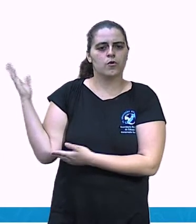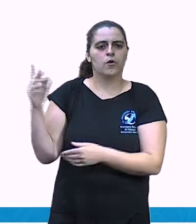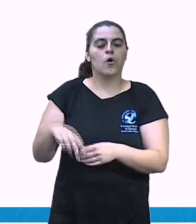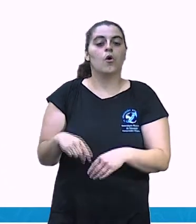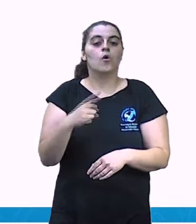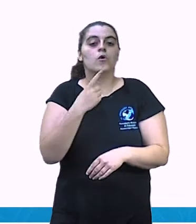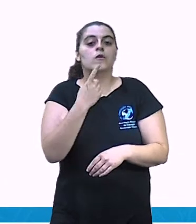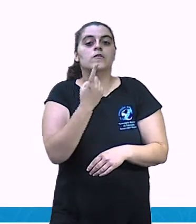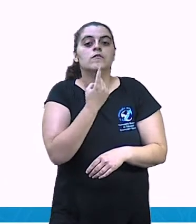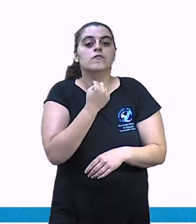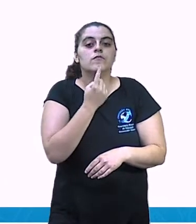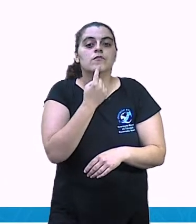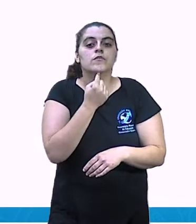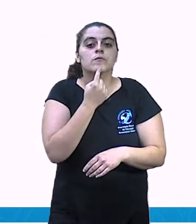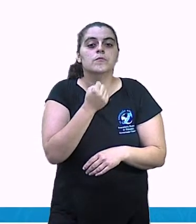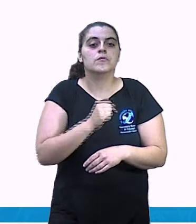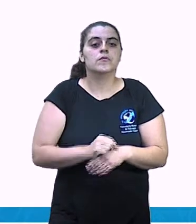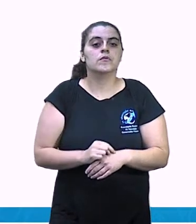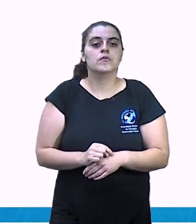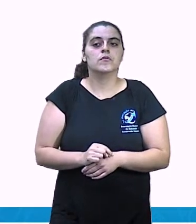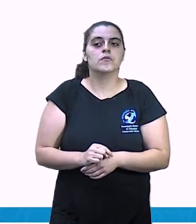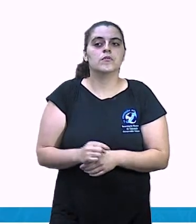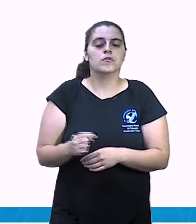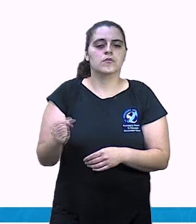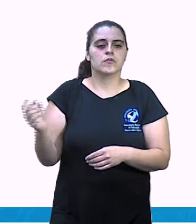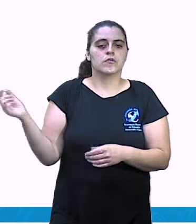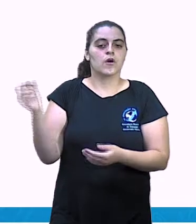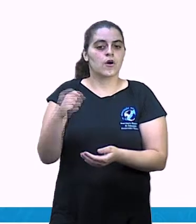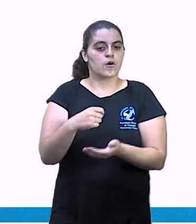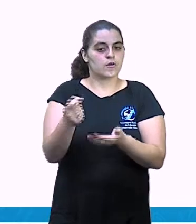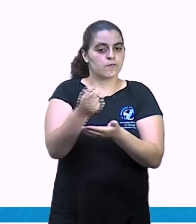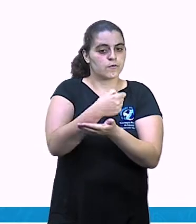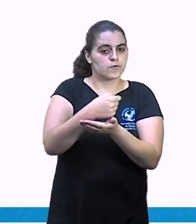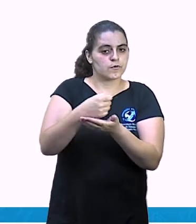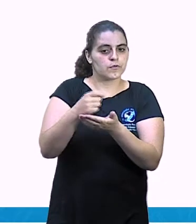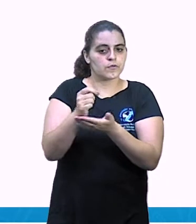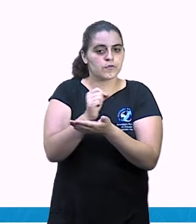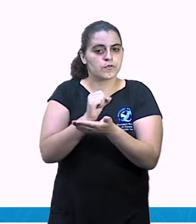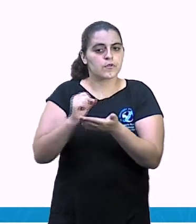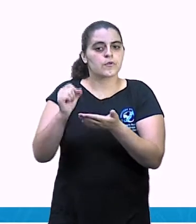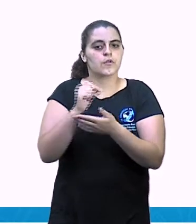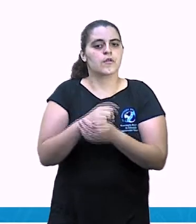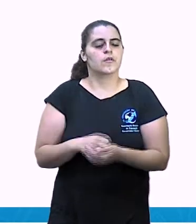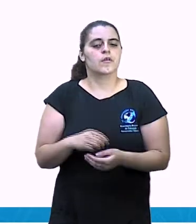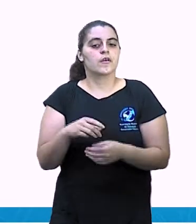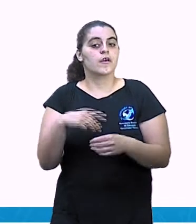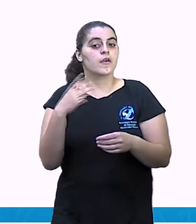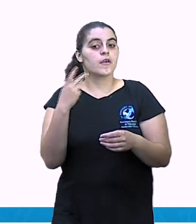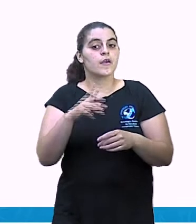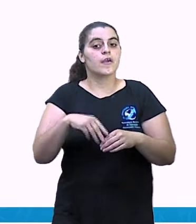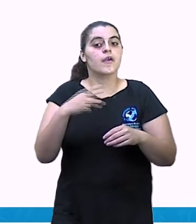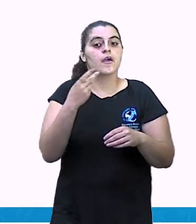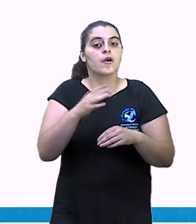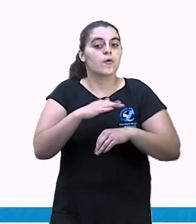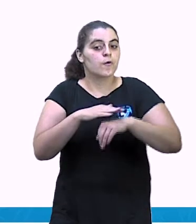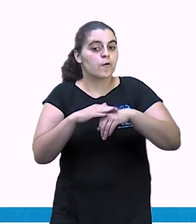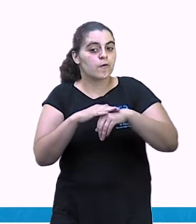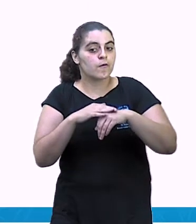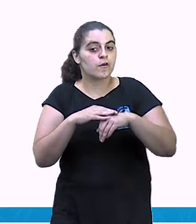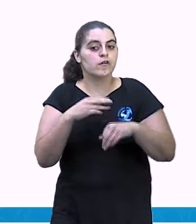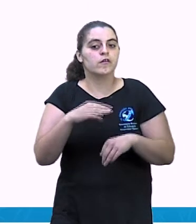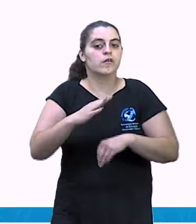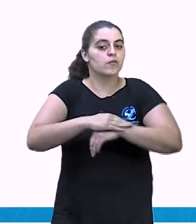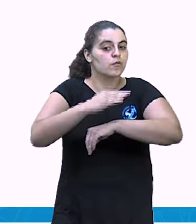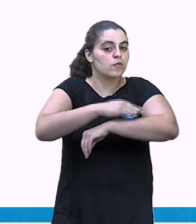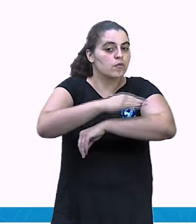vermelho, deixa eu anotar aqui, ó. É a fala do sapo. E onde está de azul, a